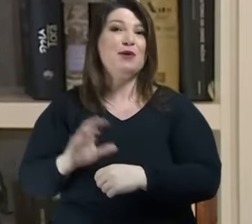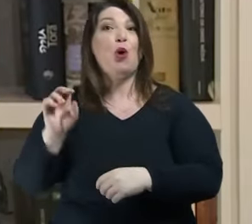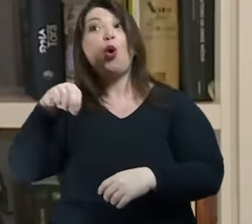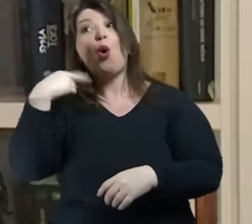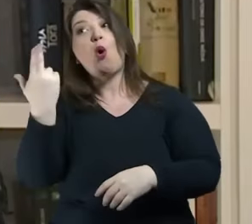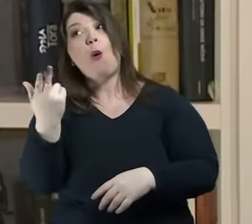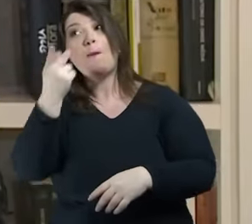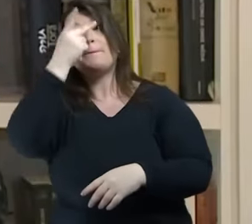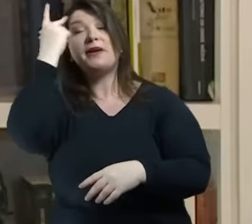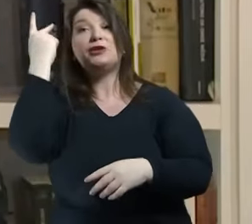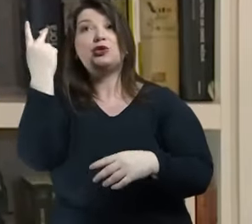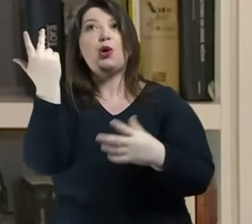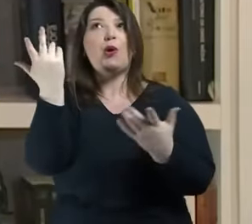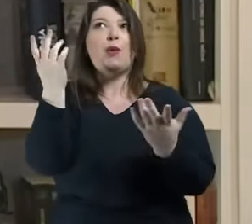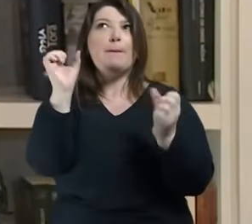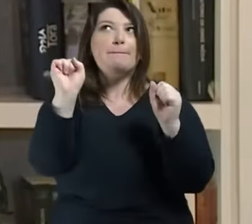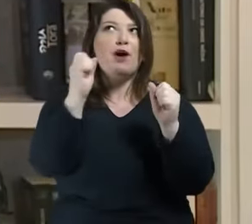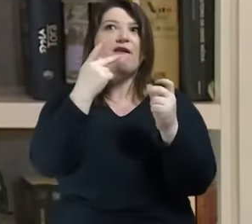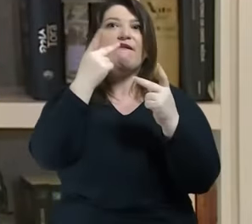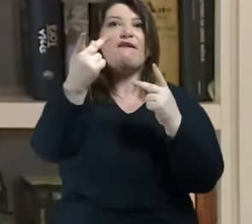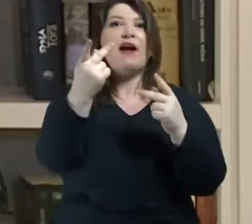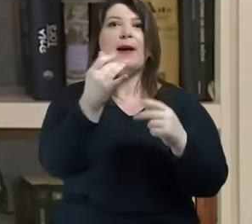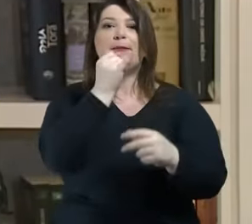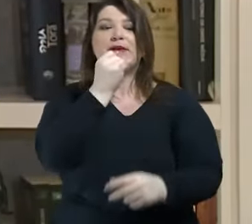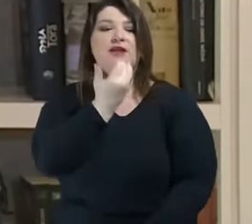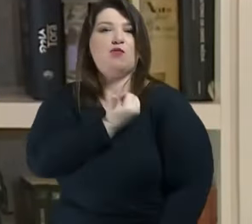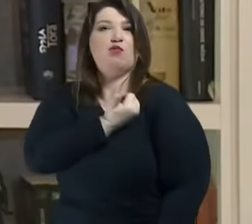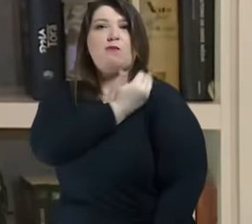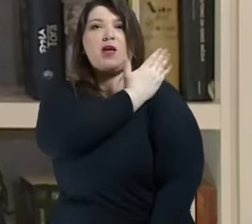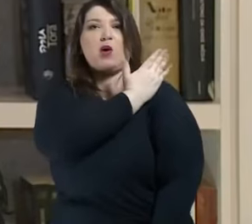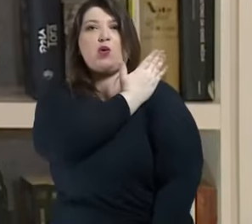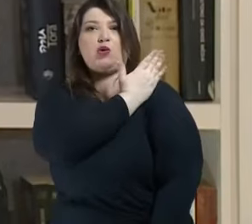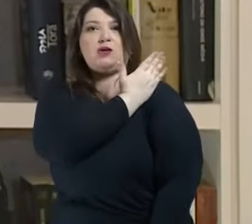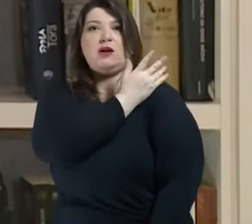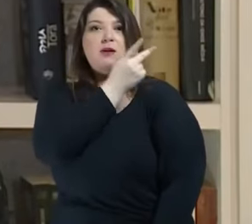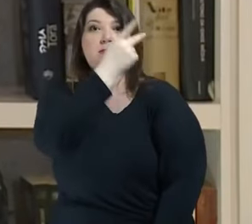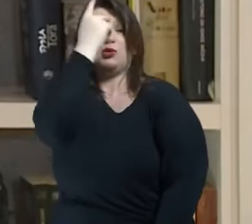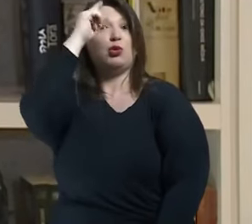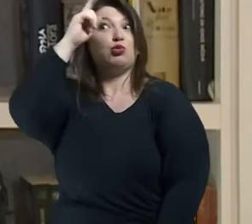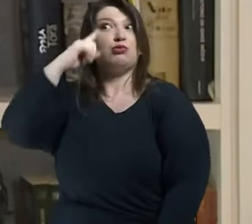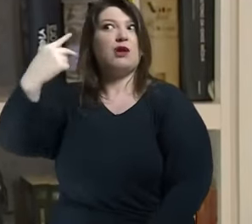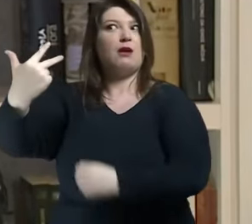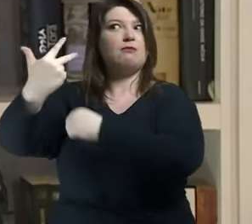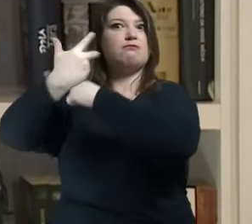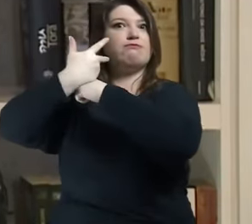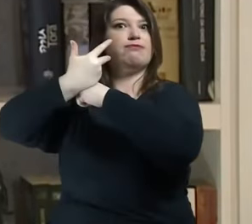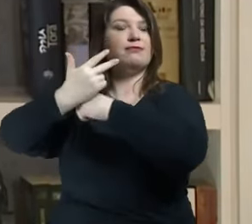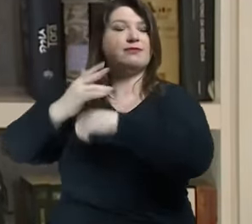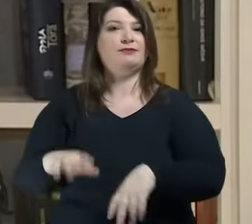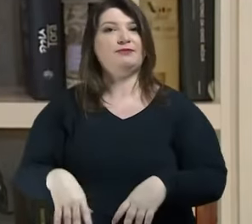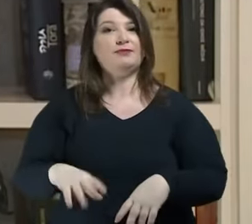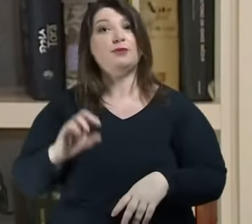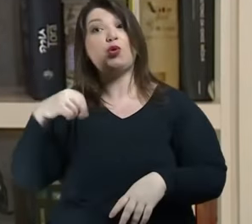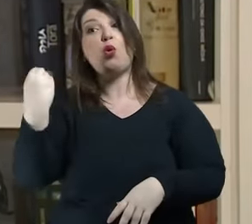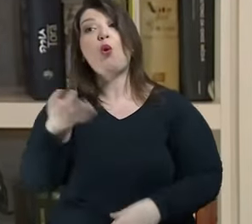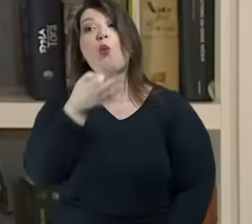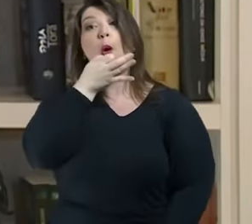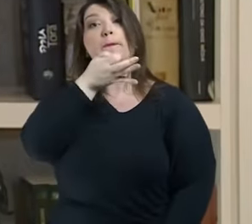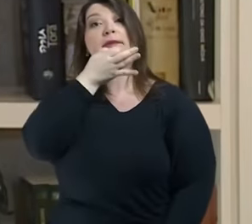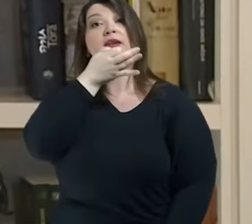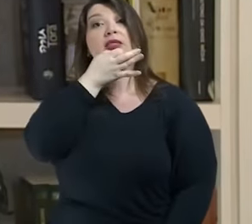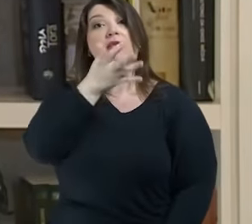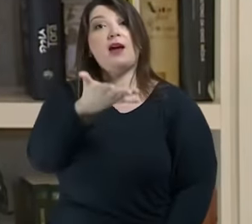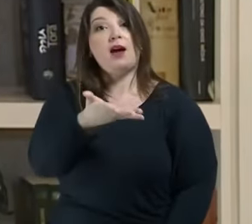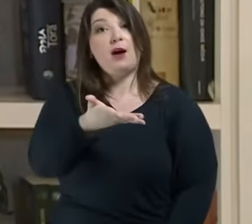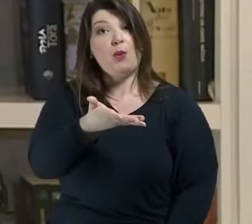gente que emitiu uma opinião ou fez algo inadequado e essas pessoas são